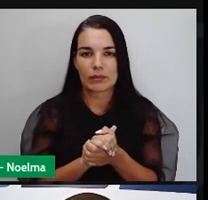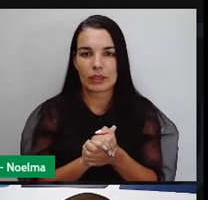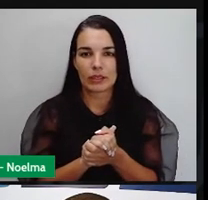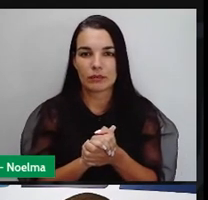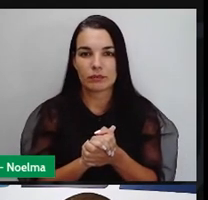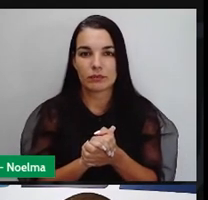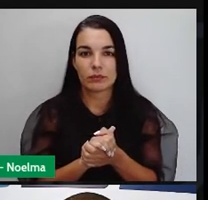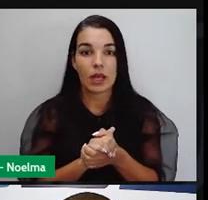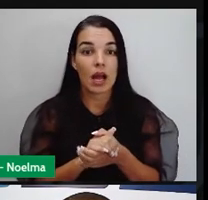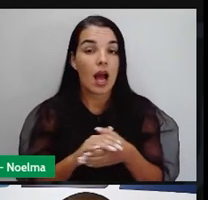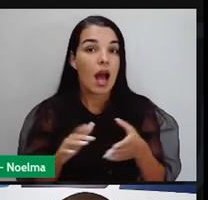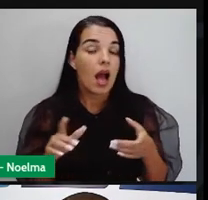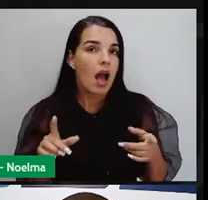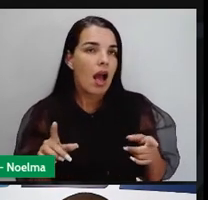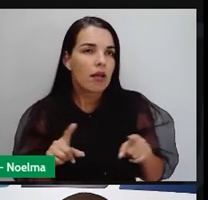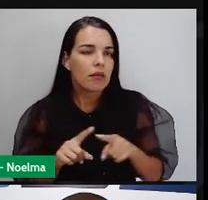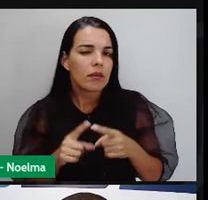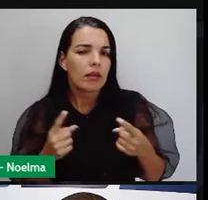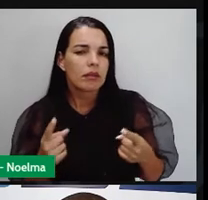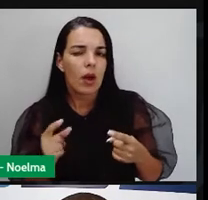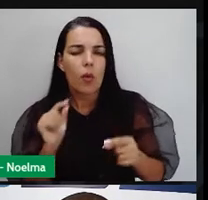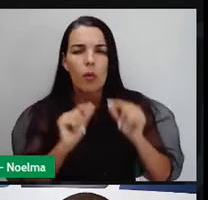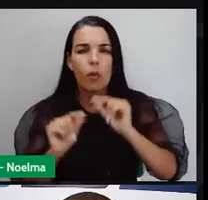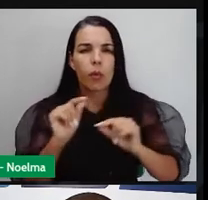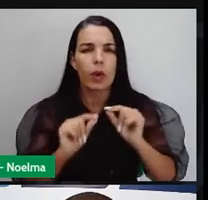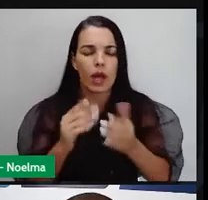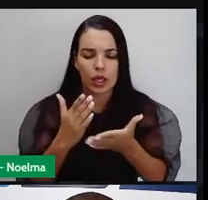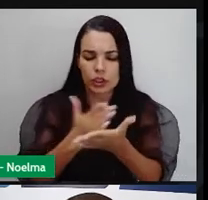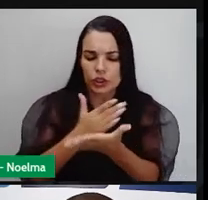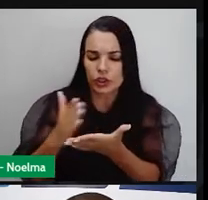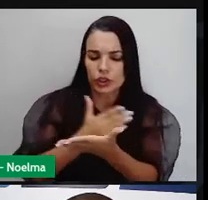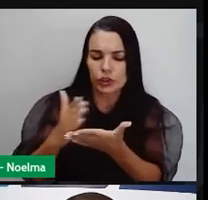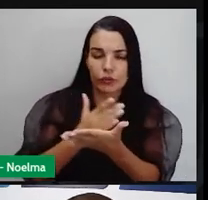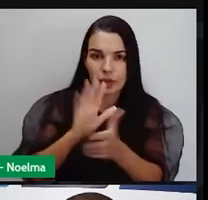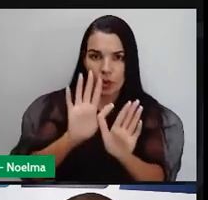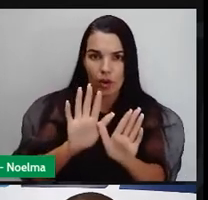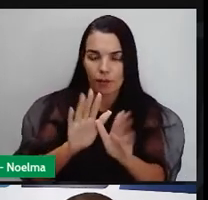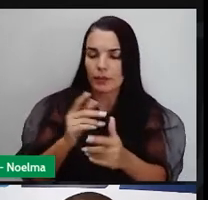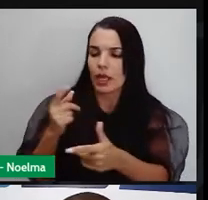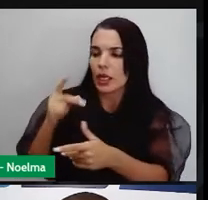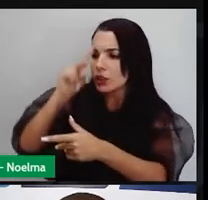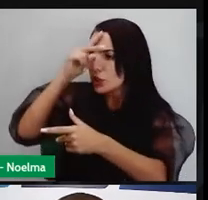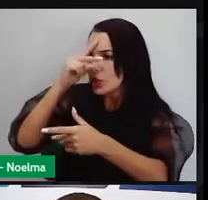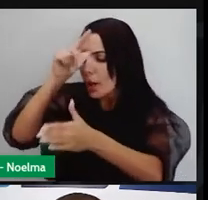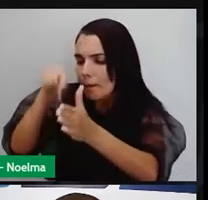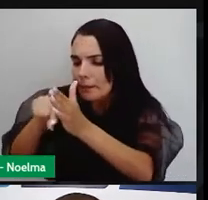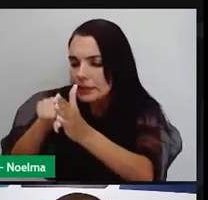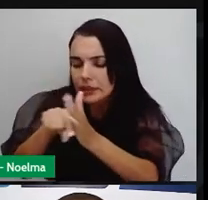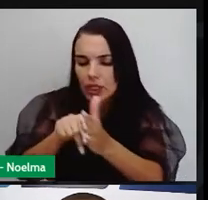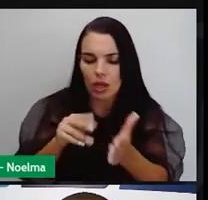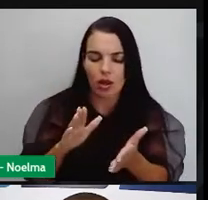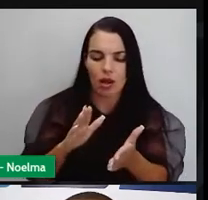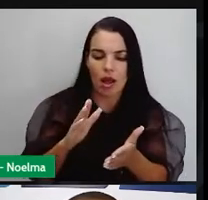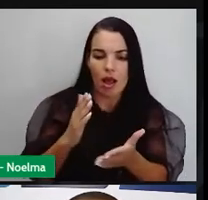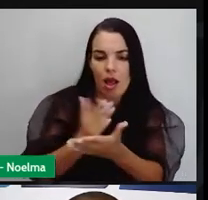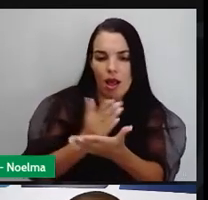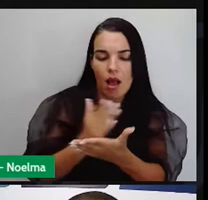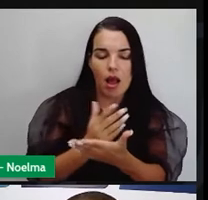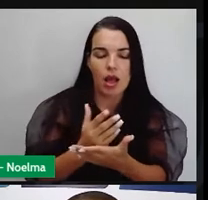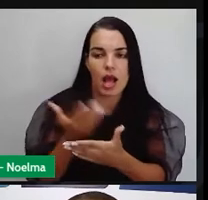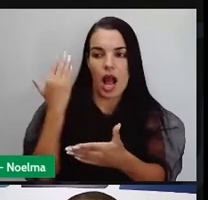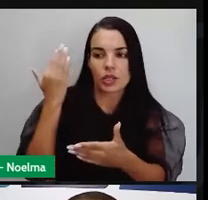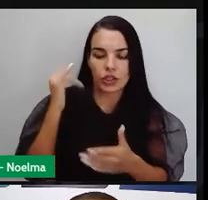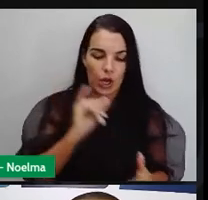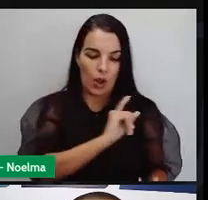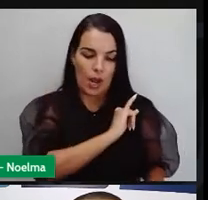E as fases do antigo Egito? A gente divide os historiadores em algumas etapas, né? O antigo império, que é quando eles fizeram